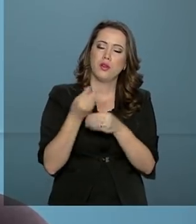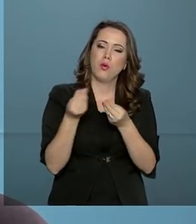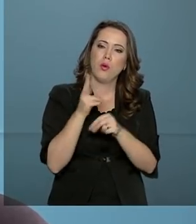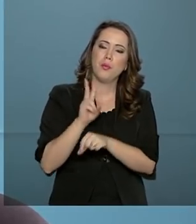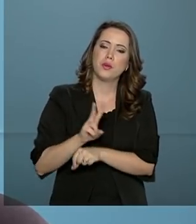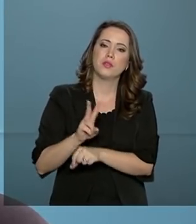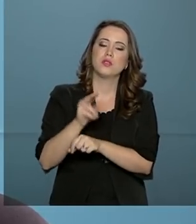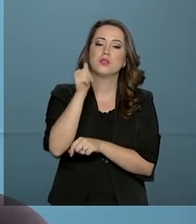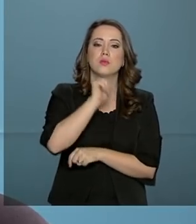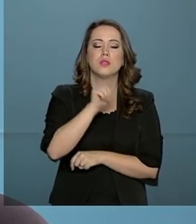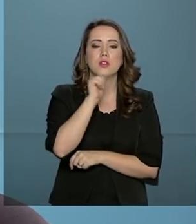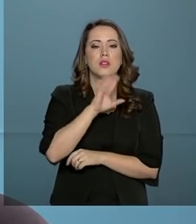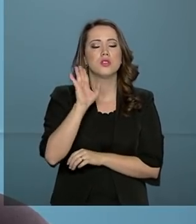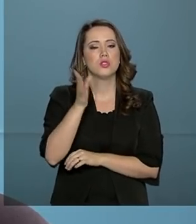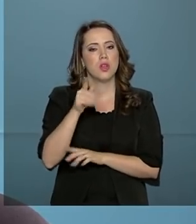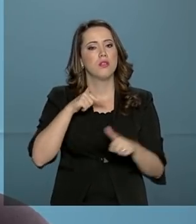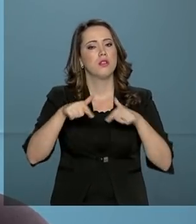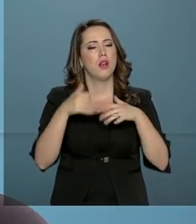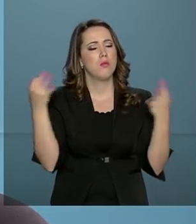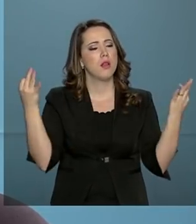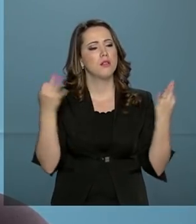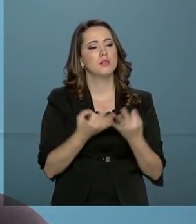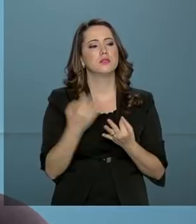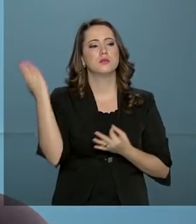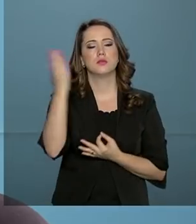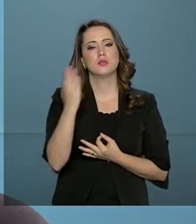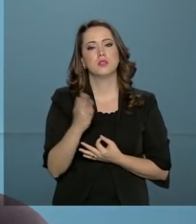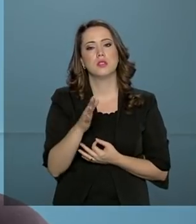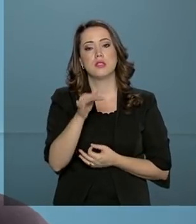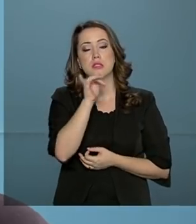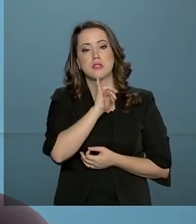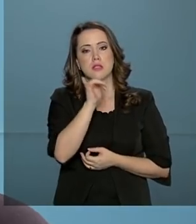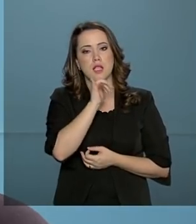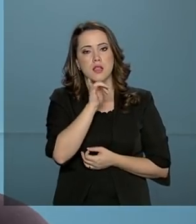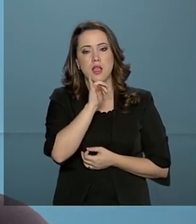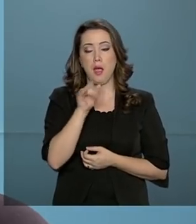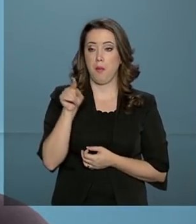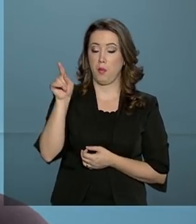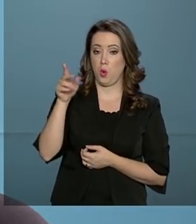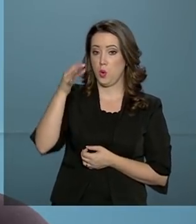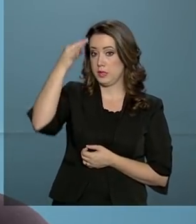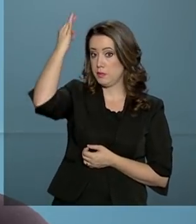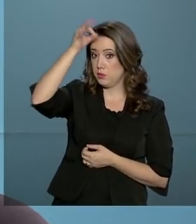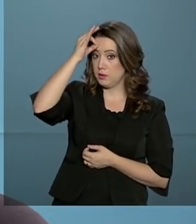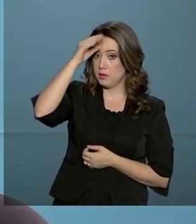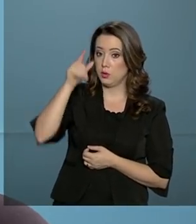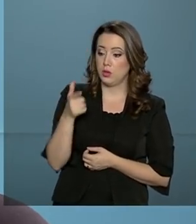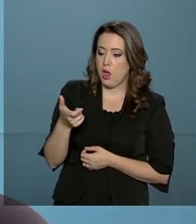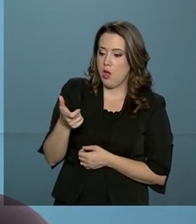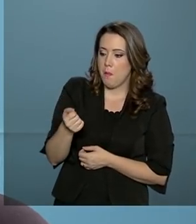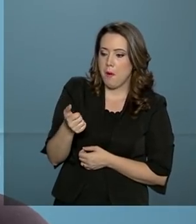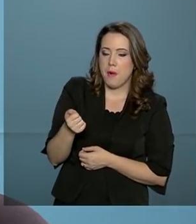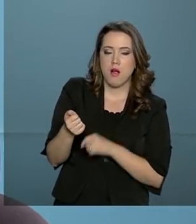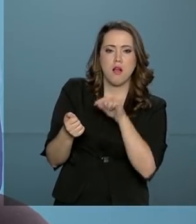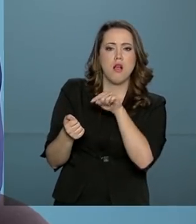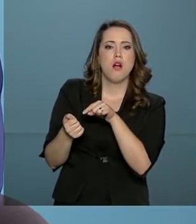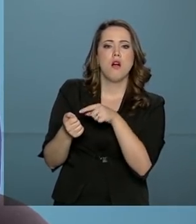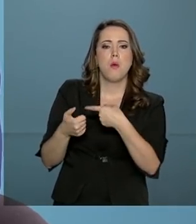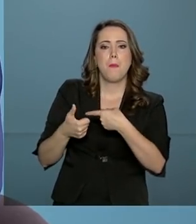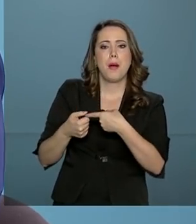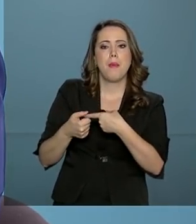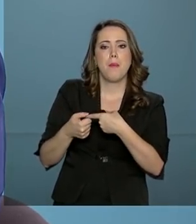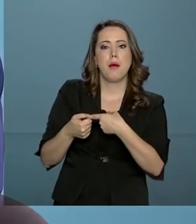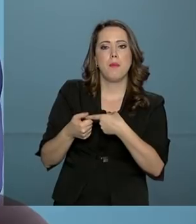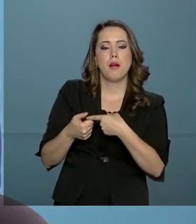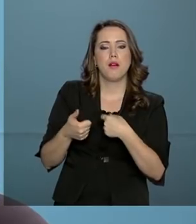a mulher. Já temos excelentes iniciativas no Brasil. Por exemplo, o botão do pânico lá no Espírito Santo. A mulher tem um instrumento e quando o